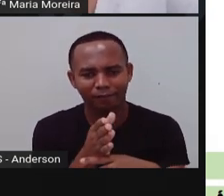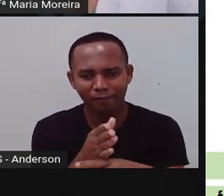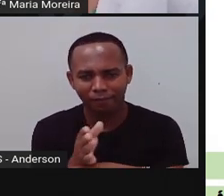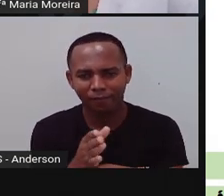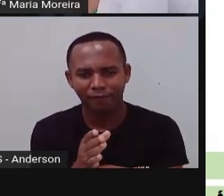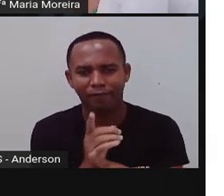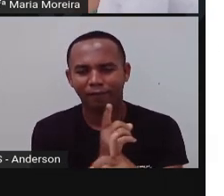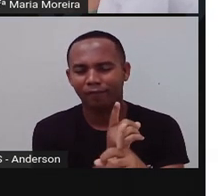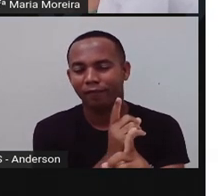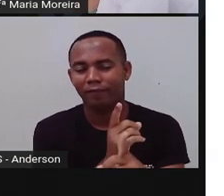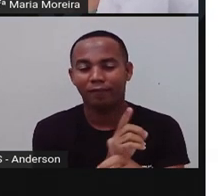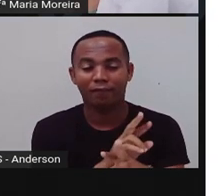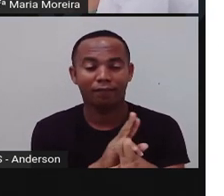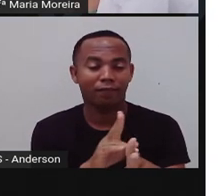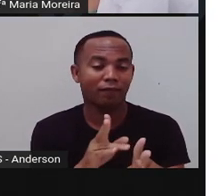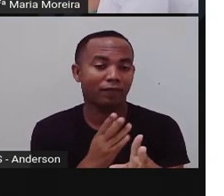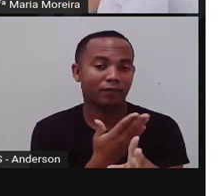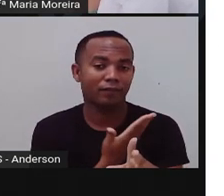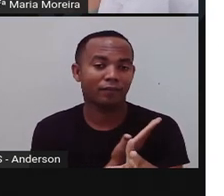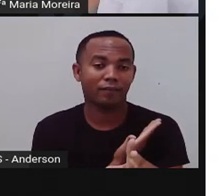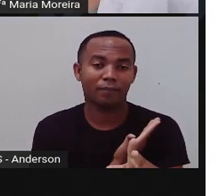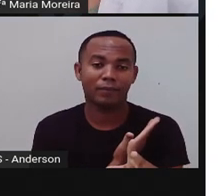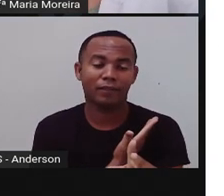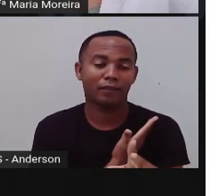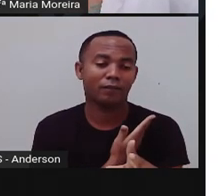Vamos falar hoje sobre a escola.